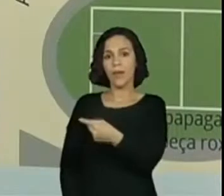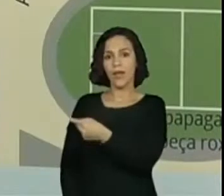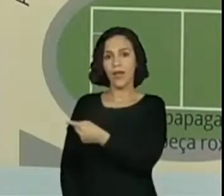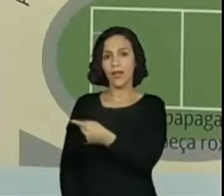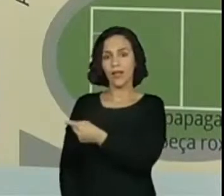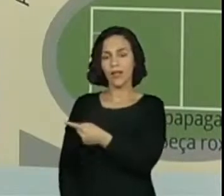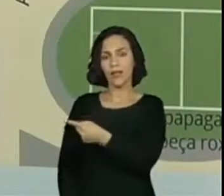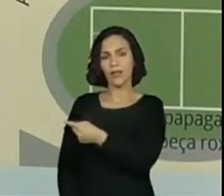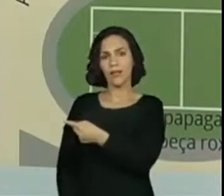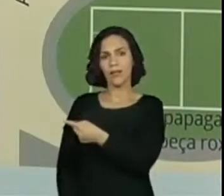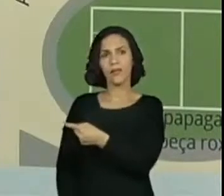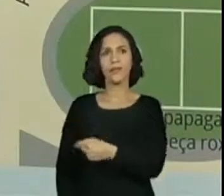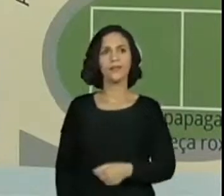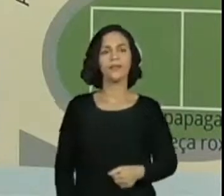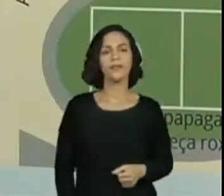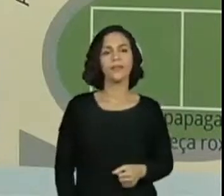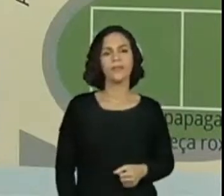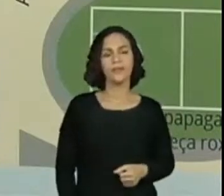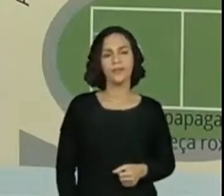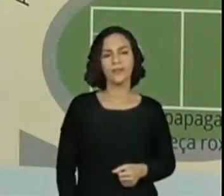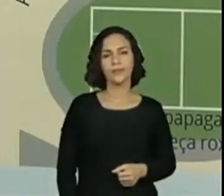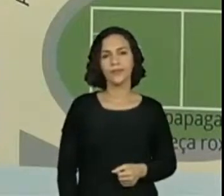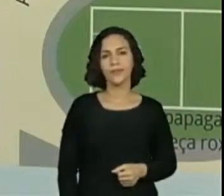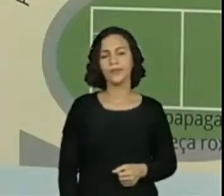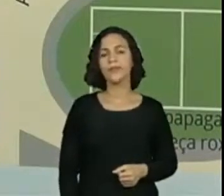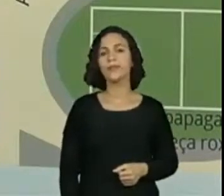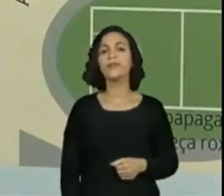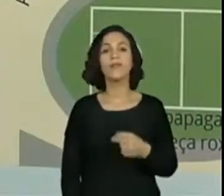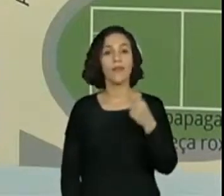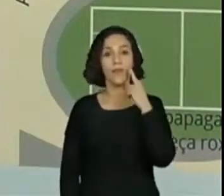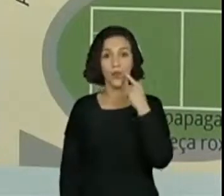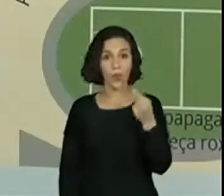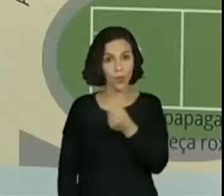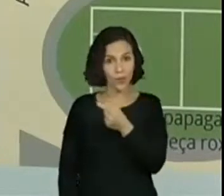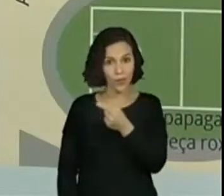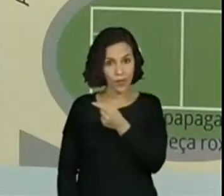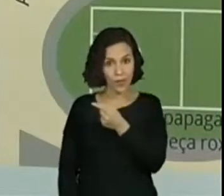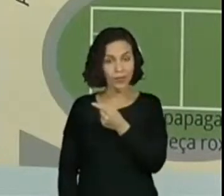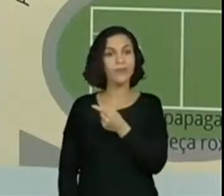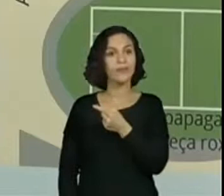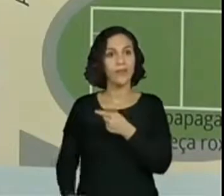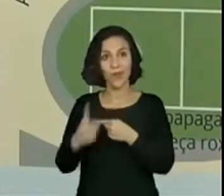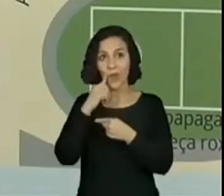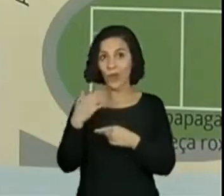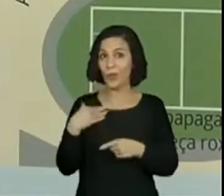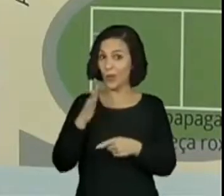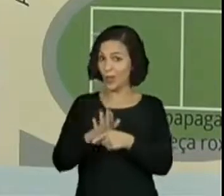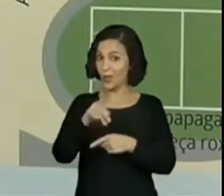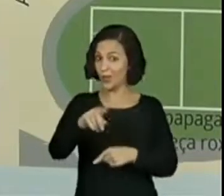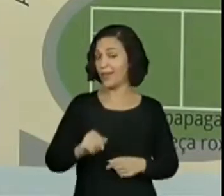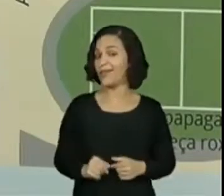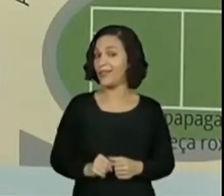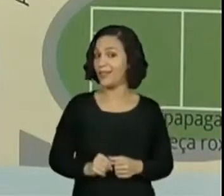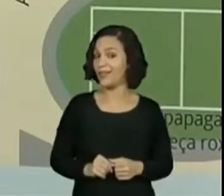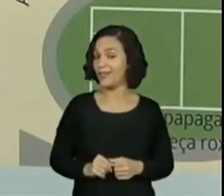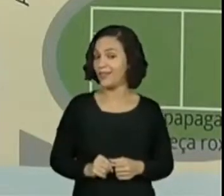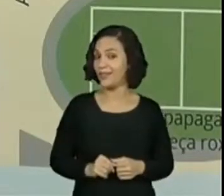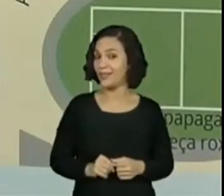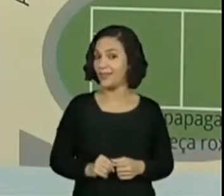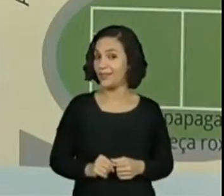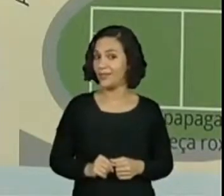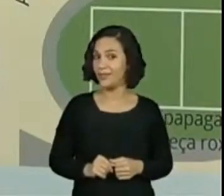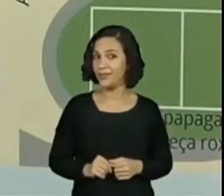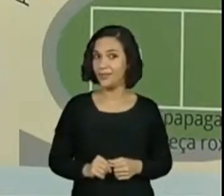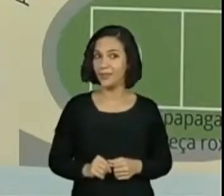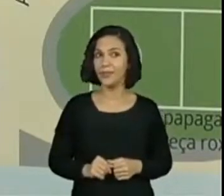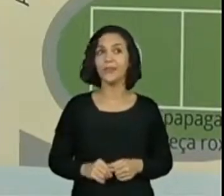por um e dois quarteirões. Ela parou na esquina da Pica-Pau. Estou dando uma ajuda aí, hein, gente? E aí, quando chega ali?